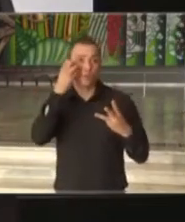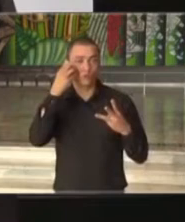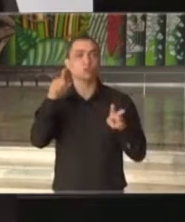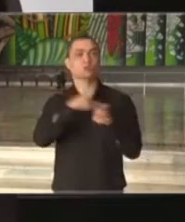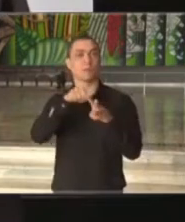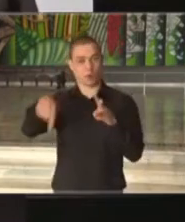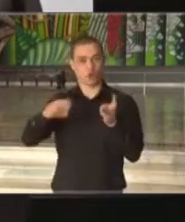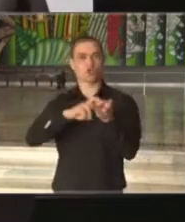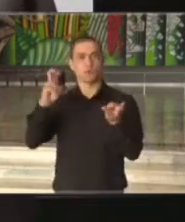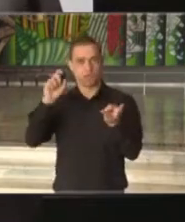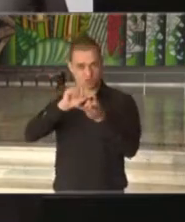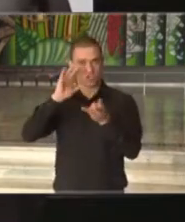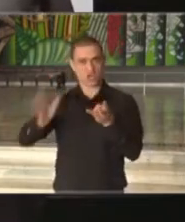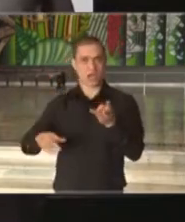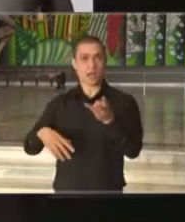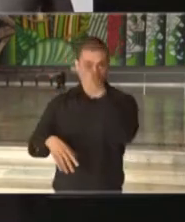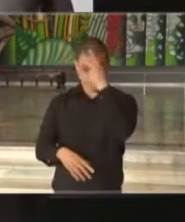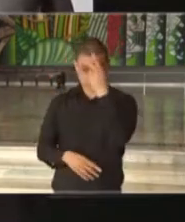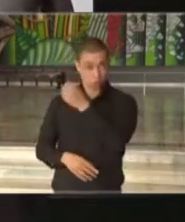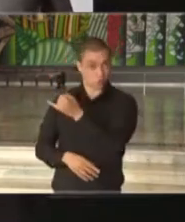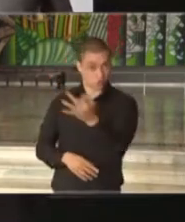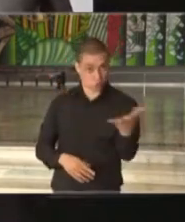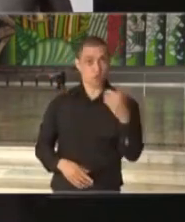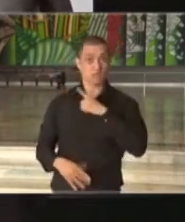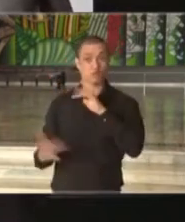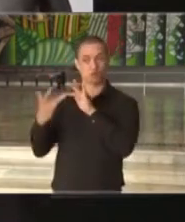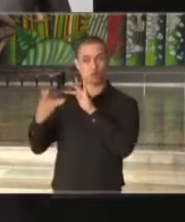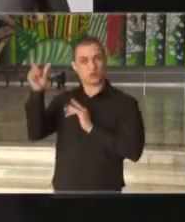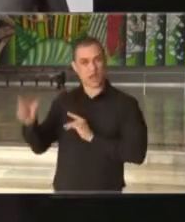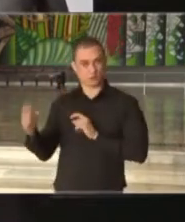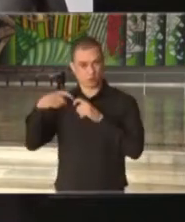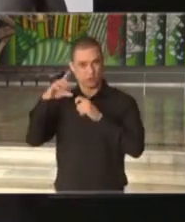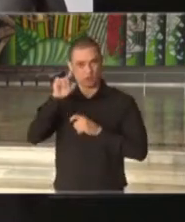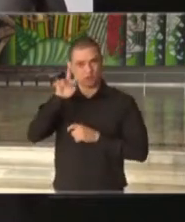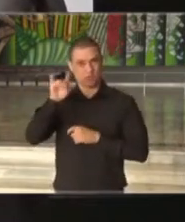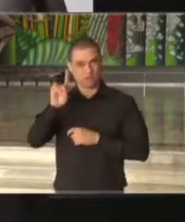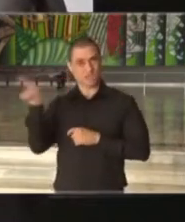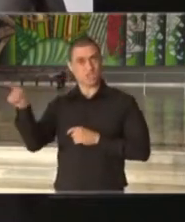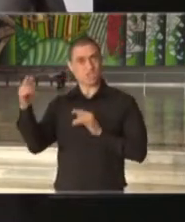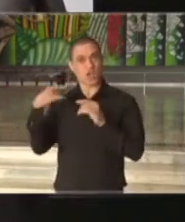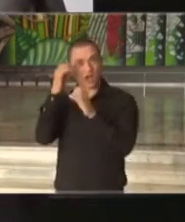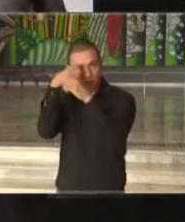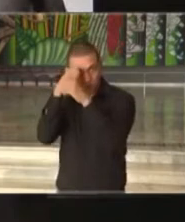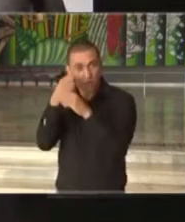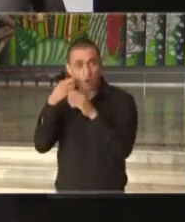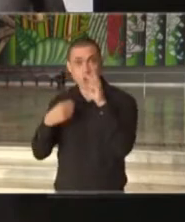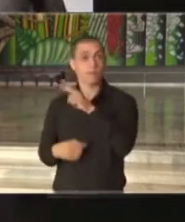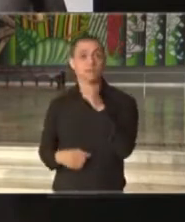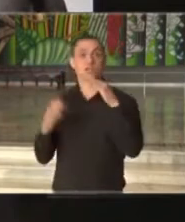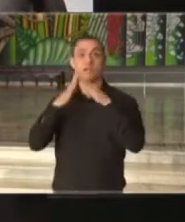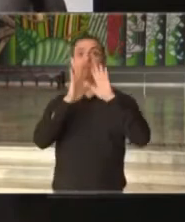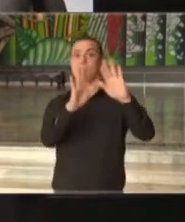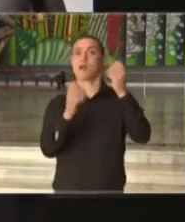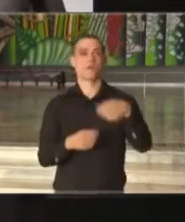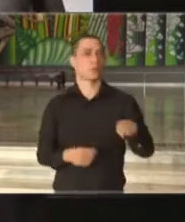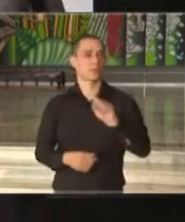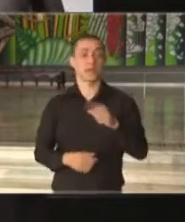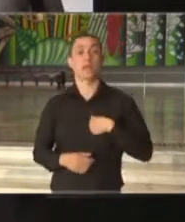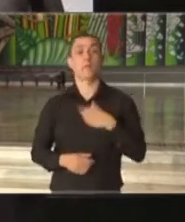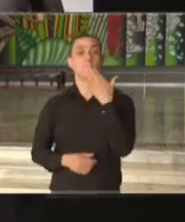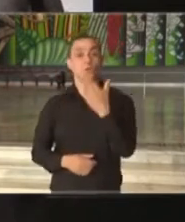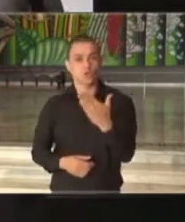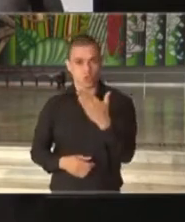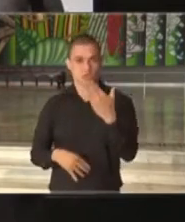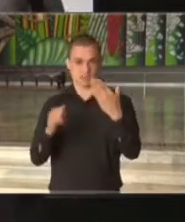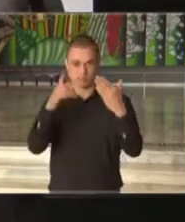fez esta manhã e todos aqueles que tiveram contato com o doutor Davi Wippe. Mas não há necessidade de quarentena. E peço que, por favor,